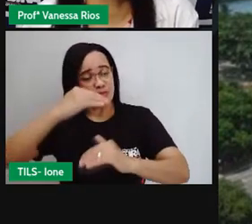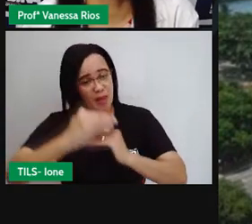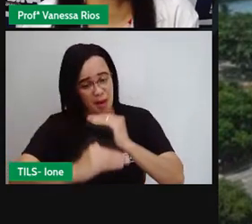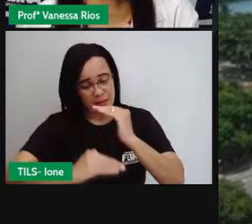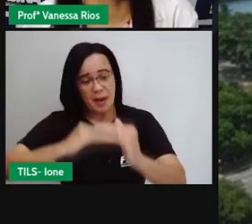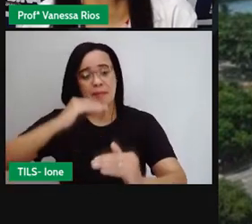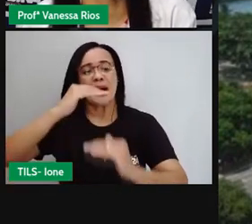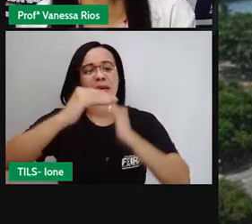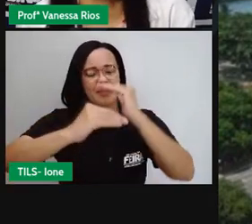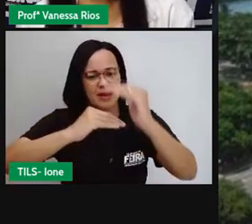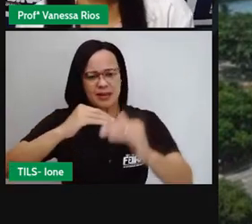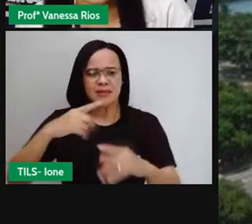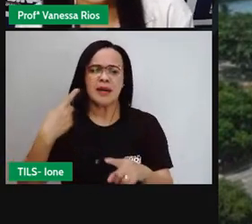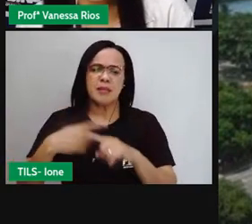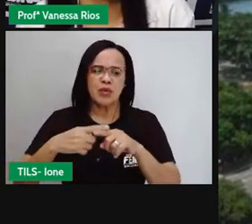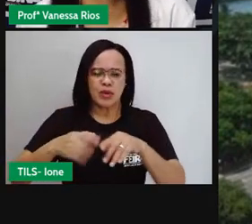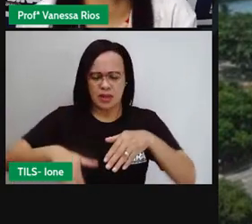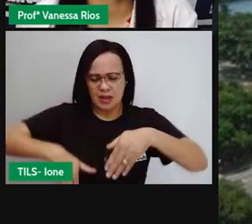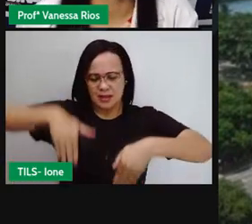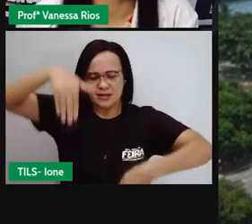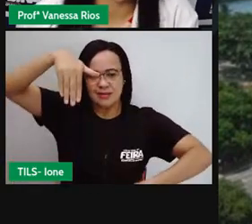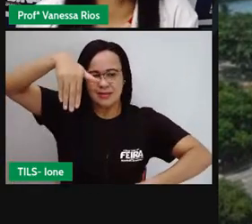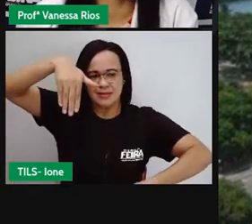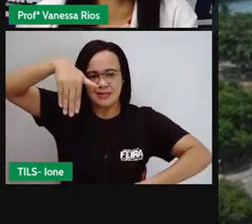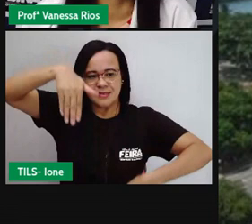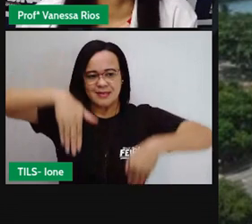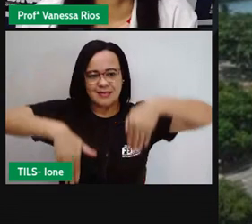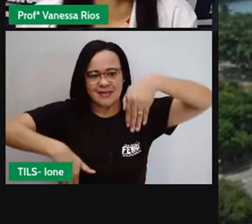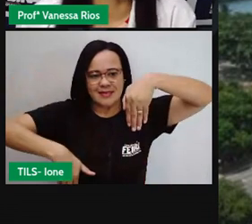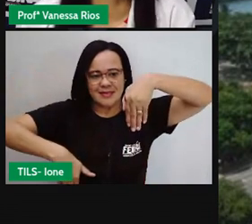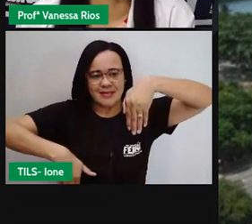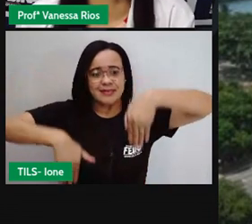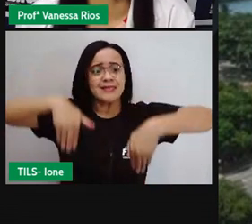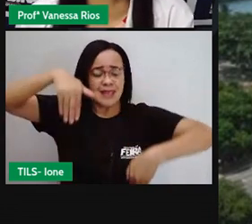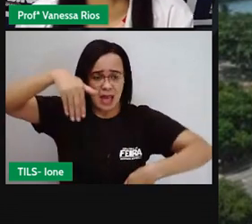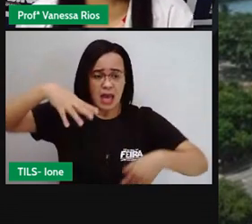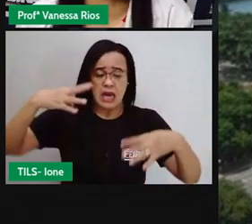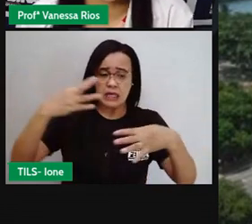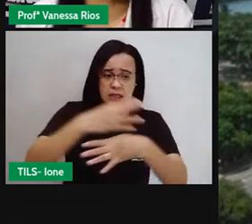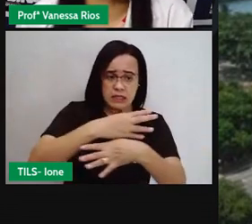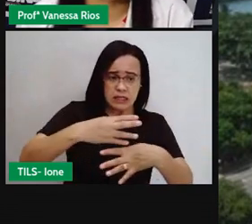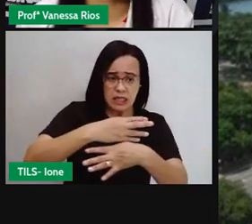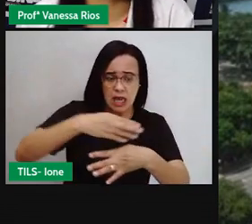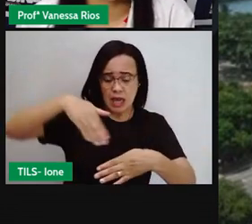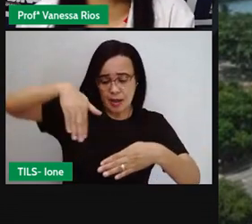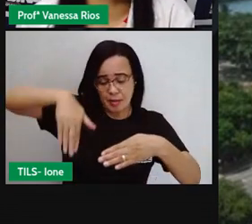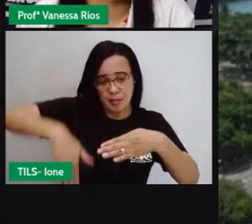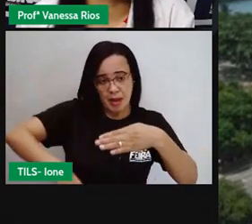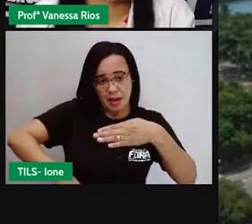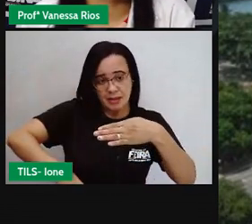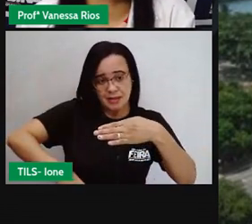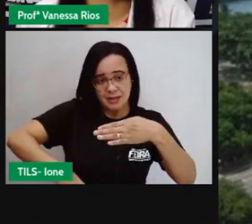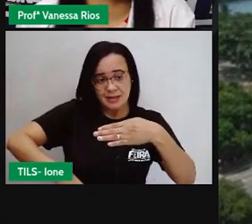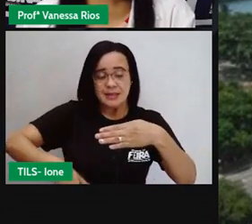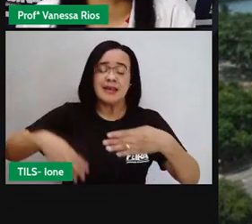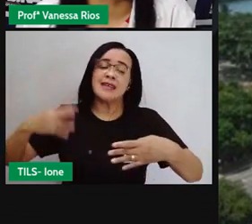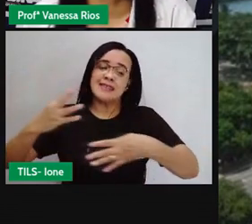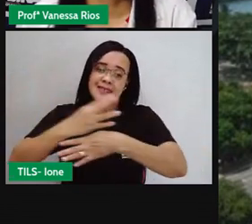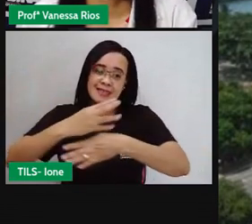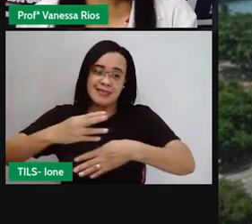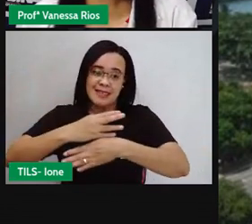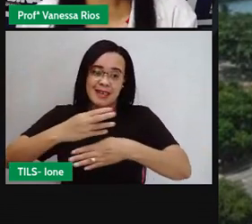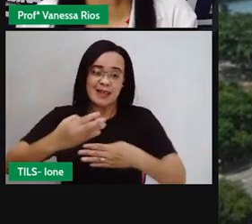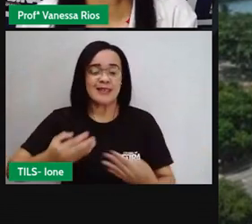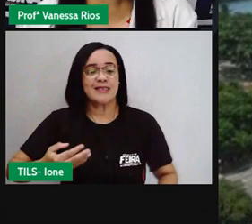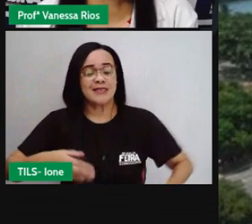a ligação do que chama cidade baixa com cidade alta, né? Porque Salvador tem uma parte mais baixa, principalmente a parte